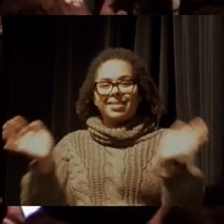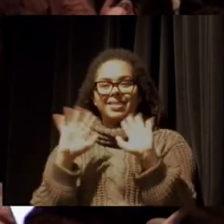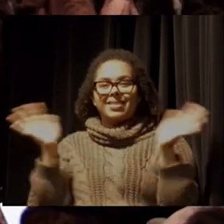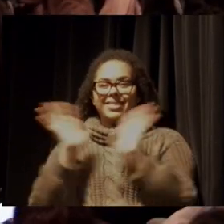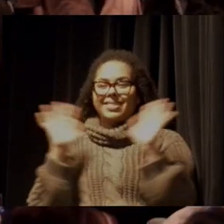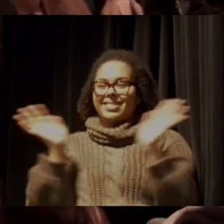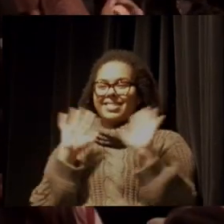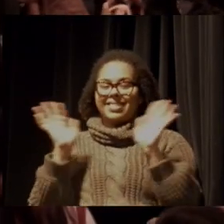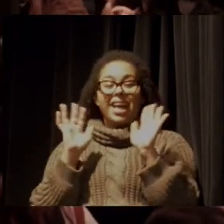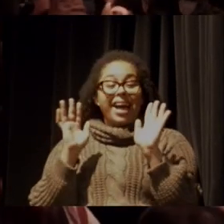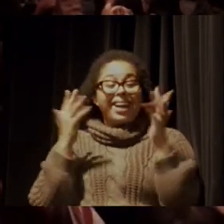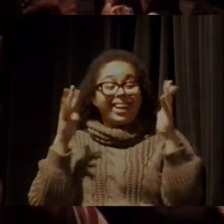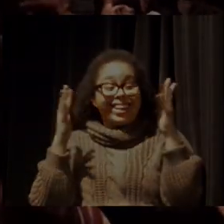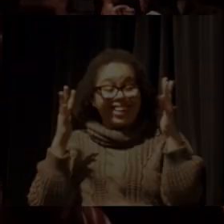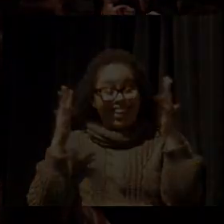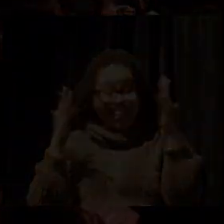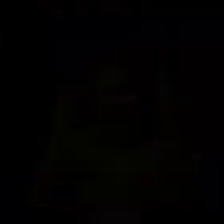Aplausos. Aplausos. Aplausos. Aplausos. Aplausos. Aplausos. Aplausos. Obrigado.